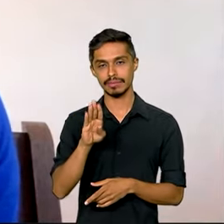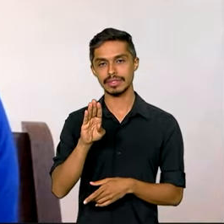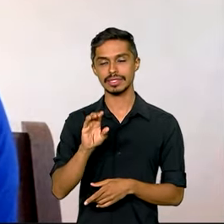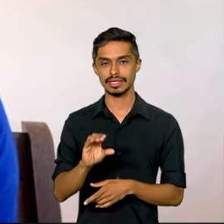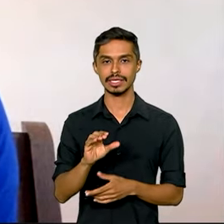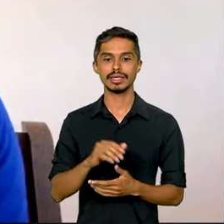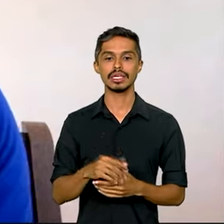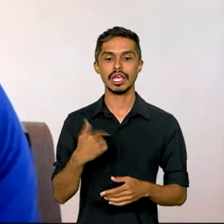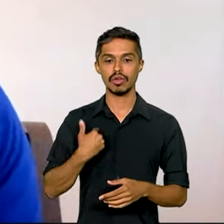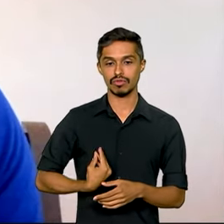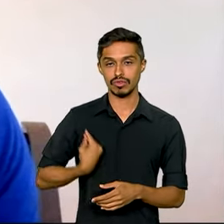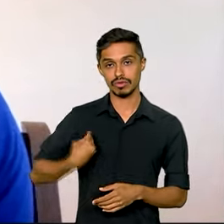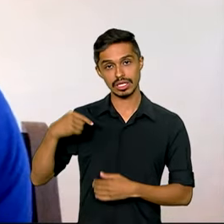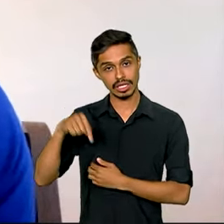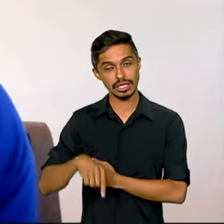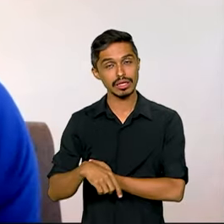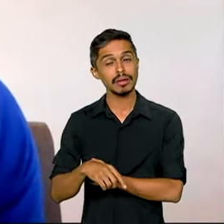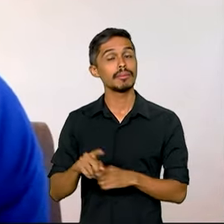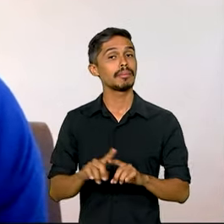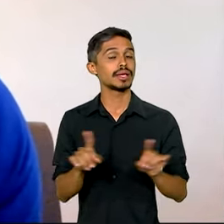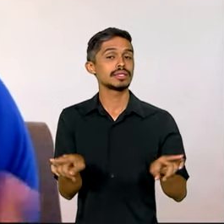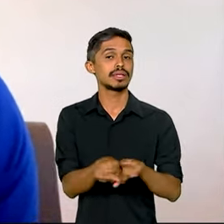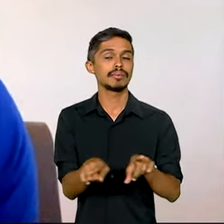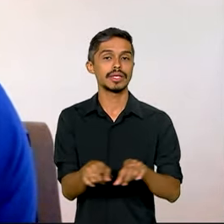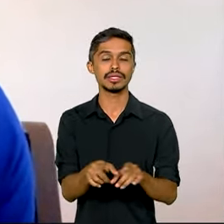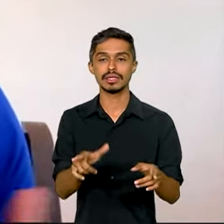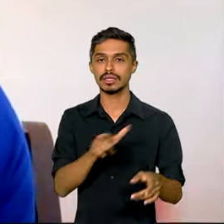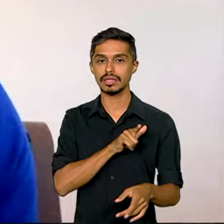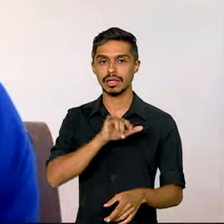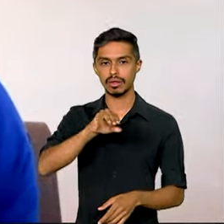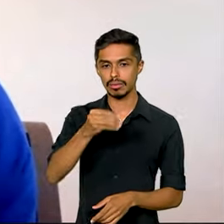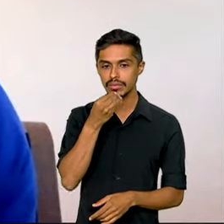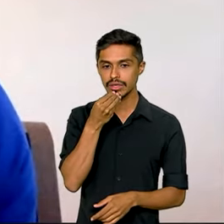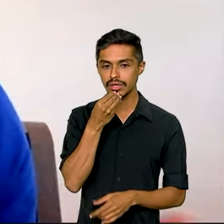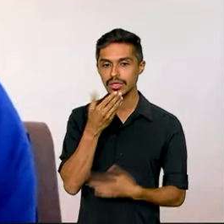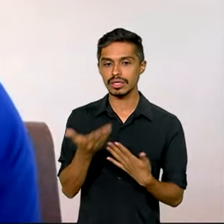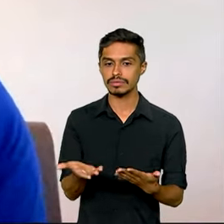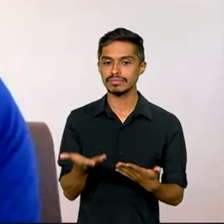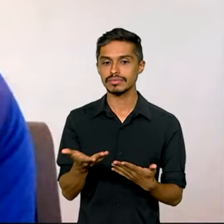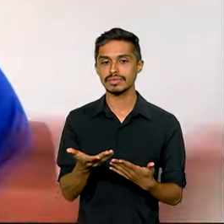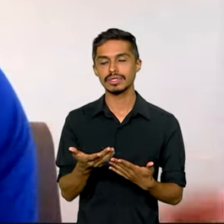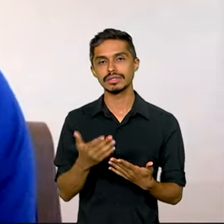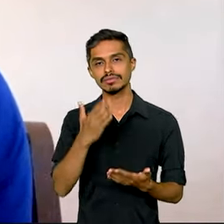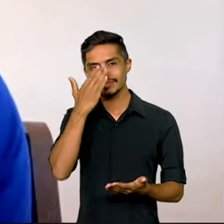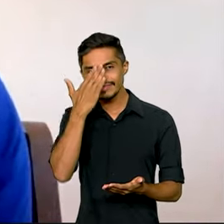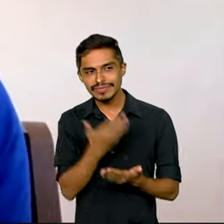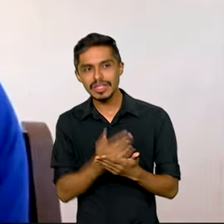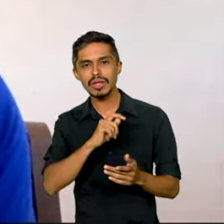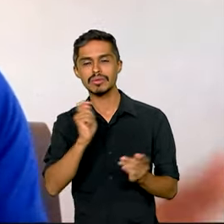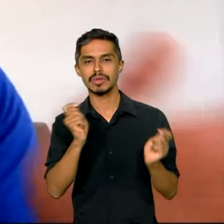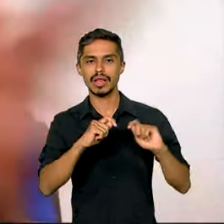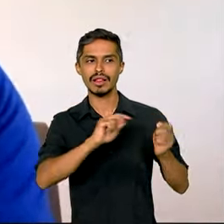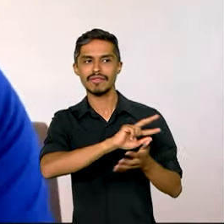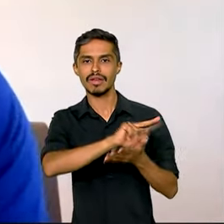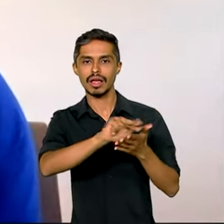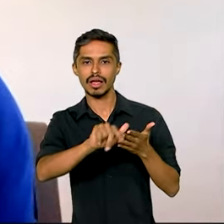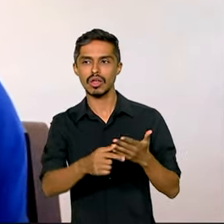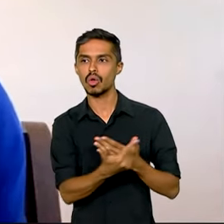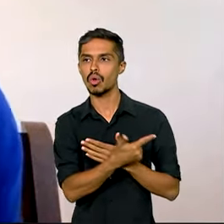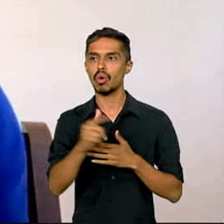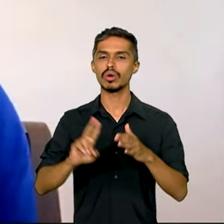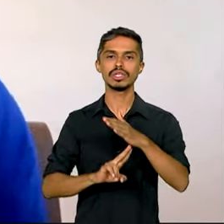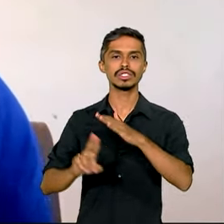de onde eu moro. Mas também eu tenho a possibilidade, estou colocando um leque de possibilidades para outras